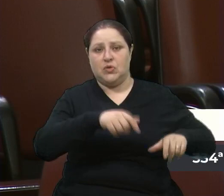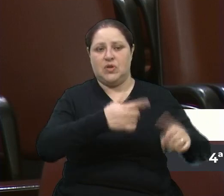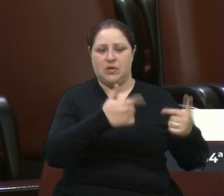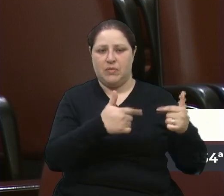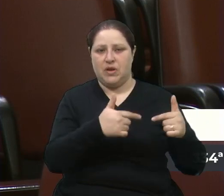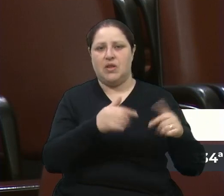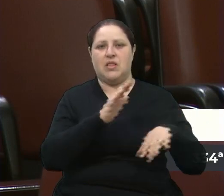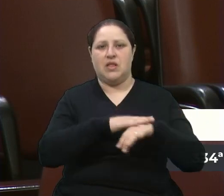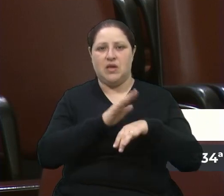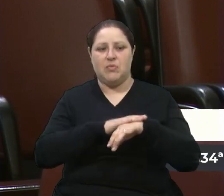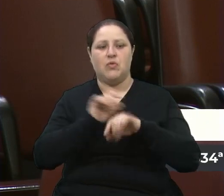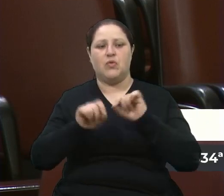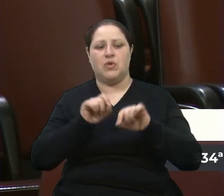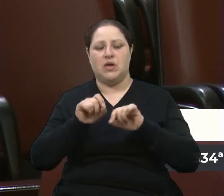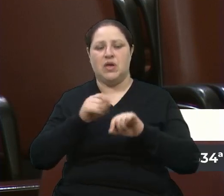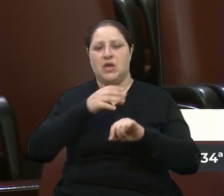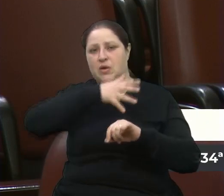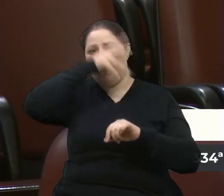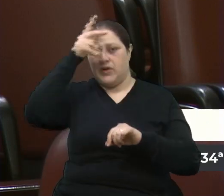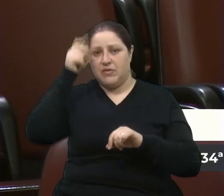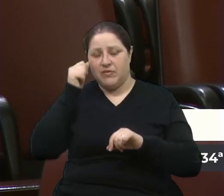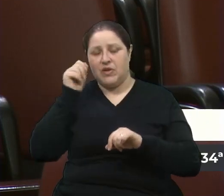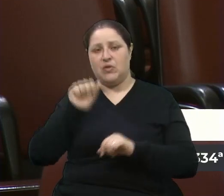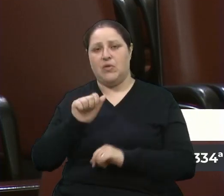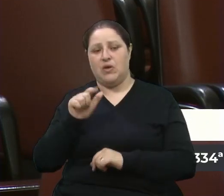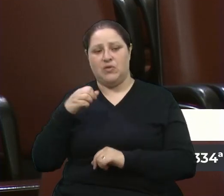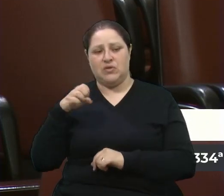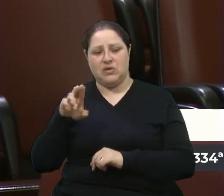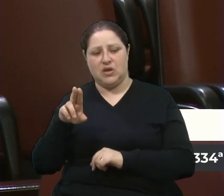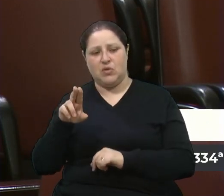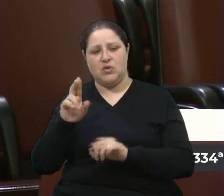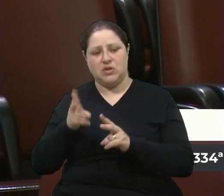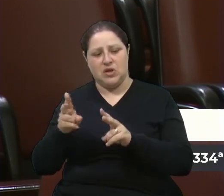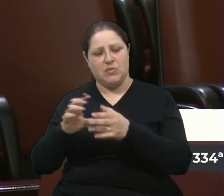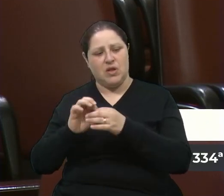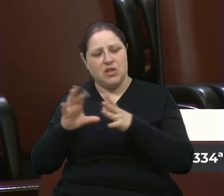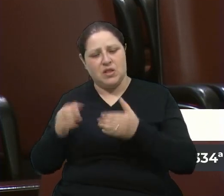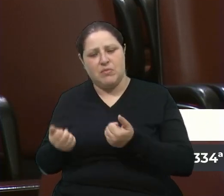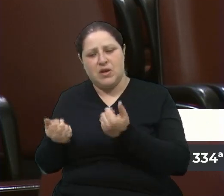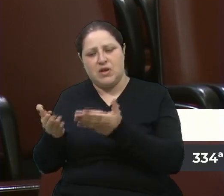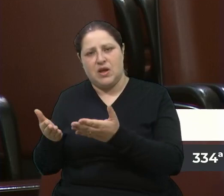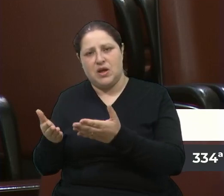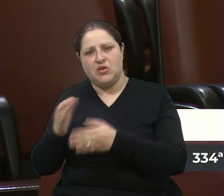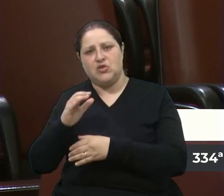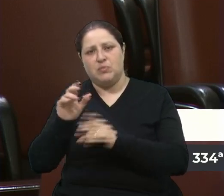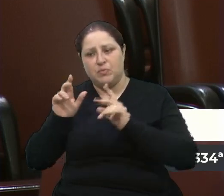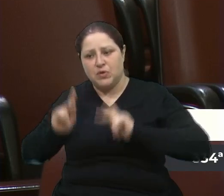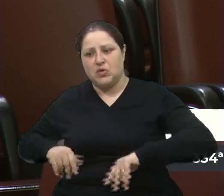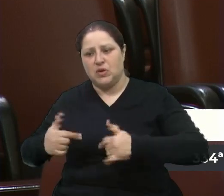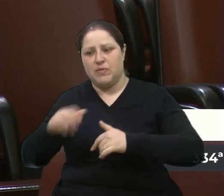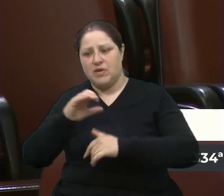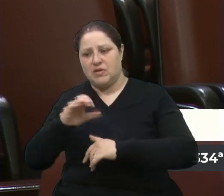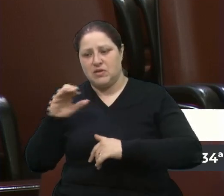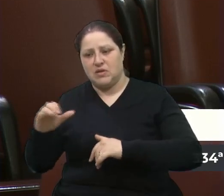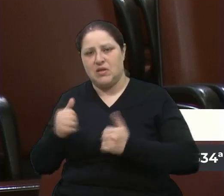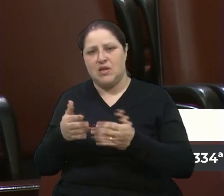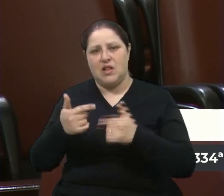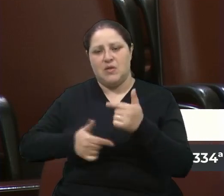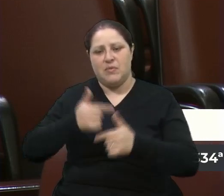sempre deu liberdade para os seus cargos em confiança de poderem estar trabalhando nos nossos bairros e